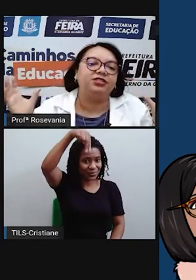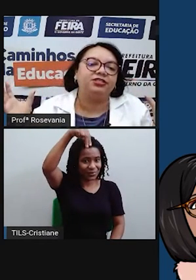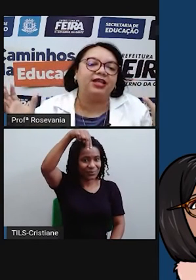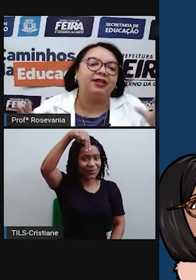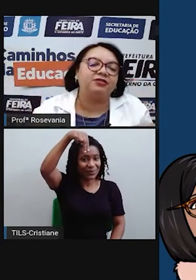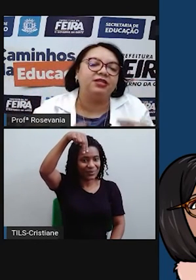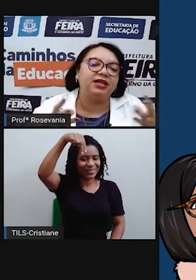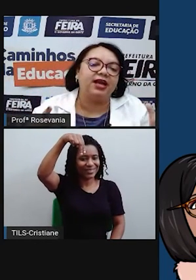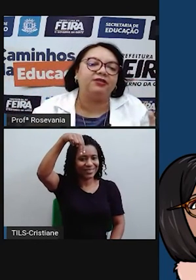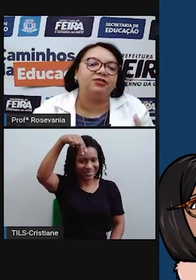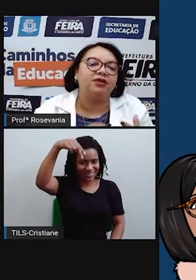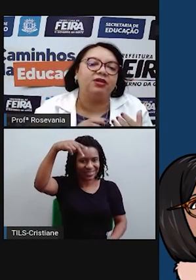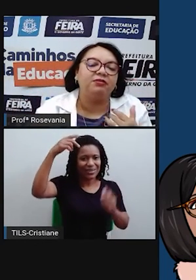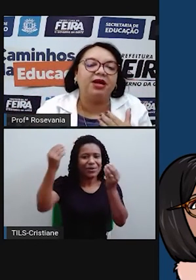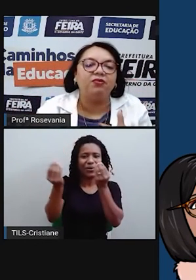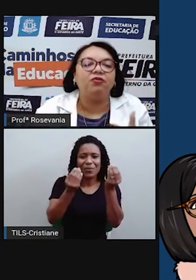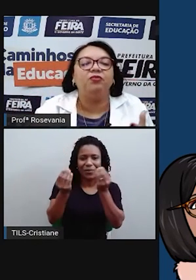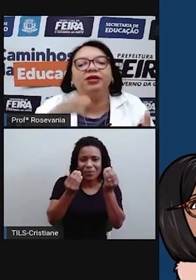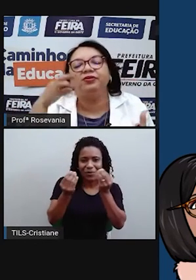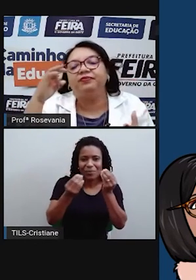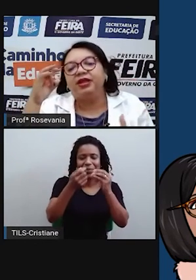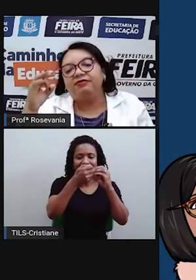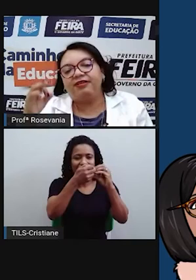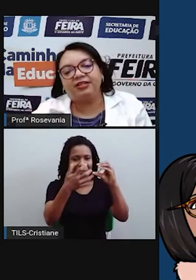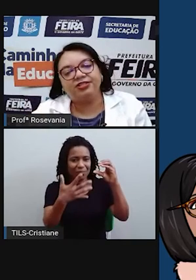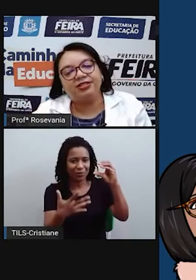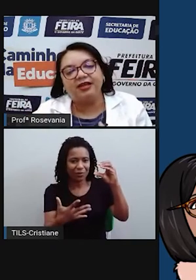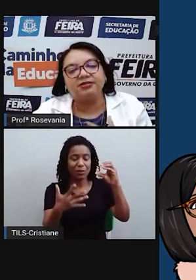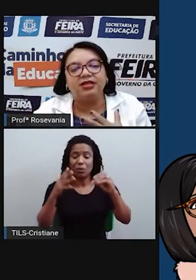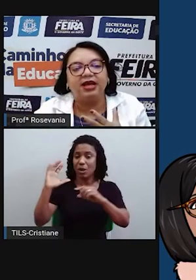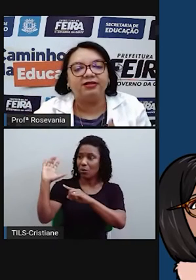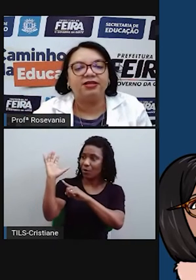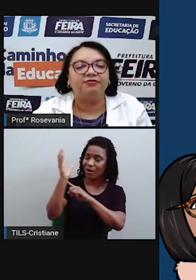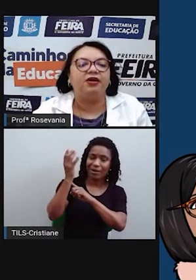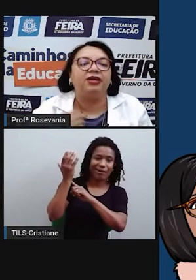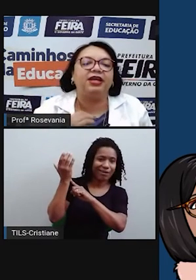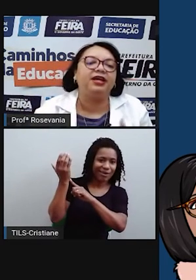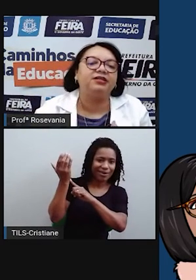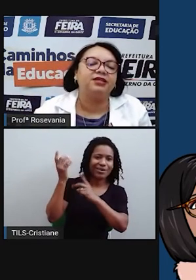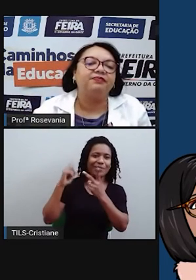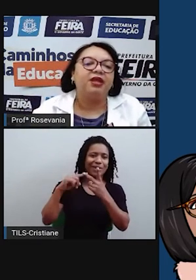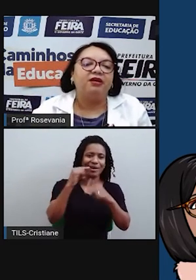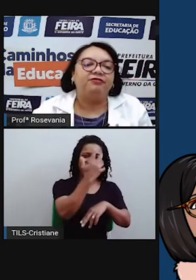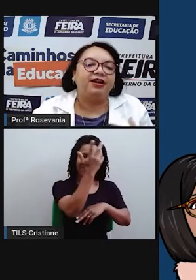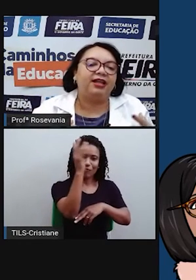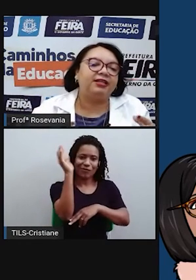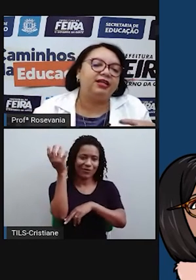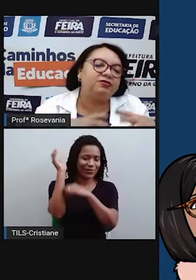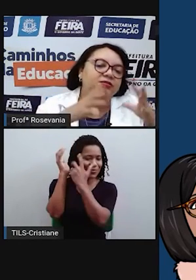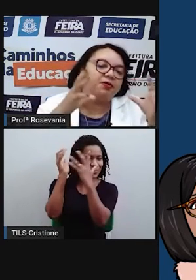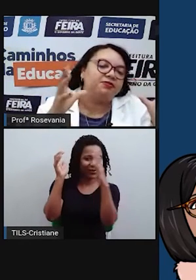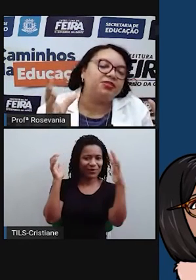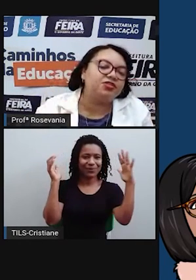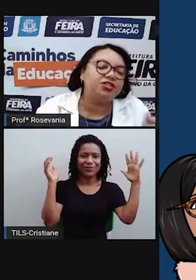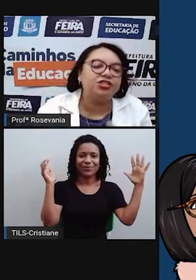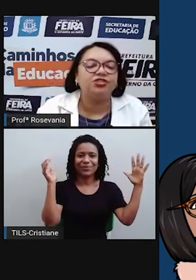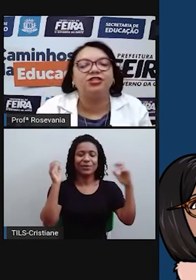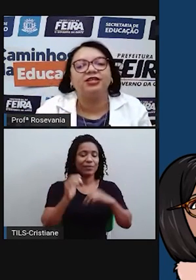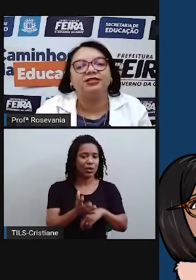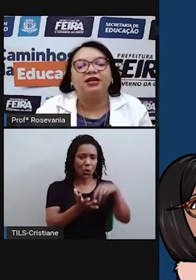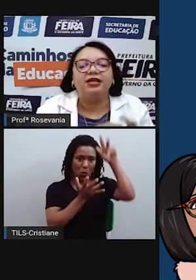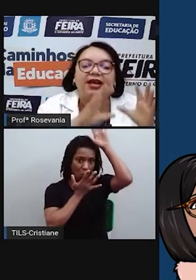De estados ligados ao clima úmido, fala de estados ligados à floresta, fala dos povos